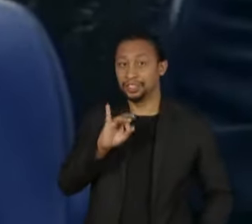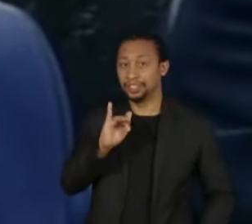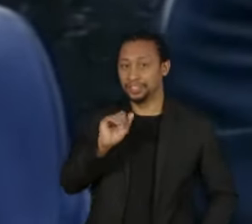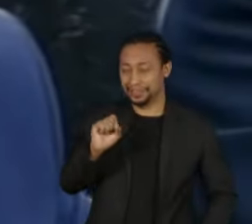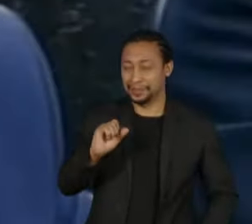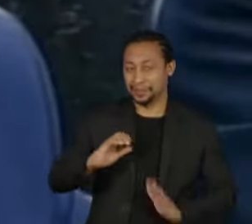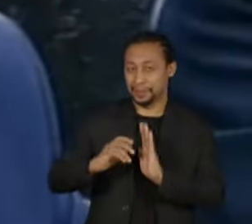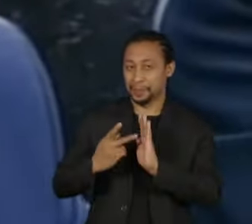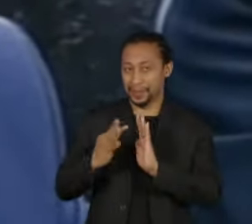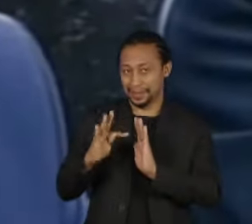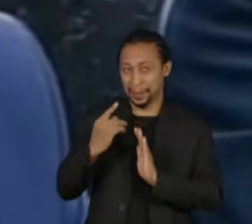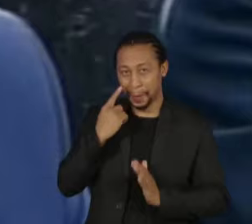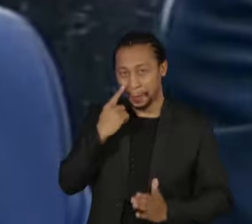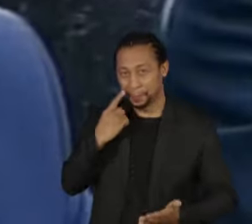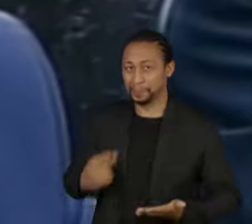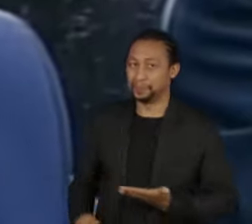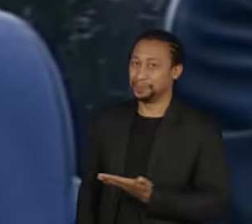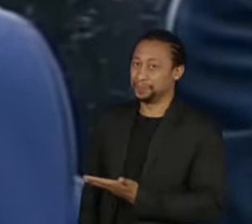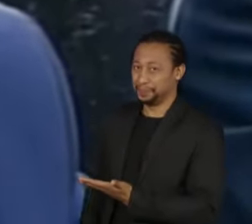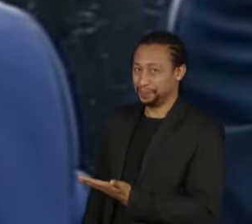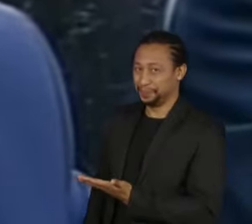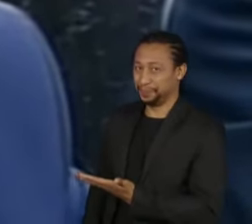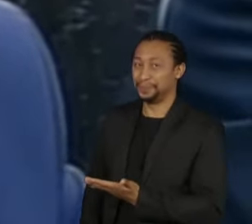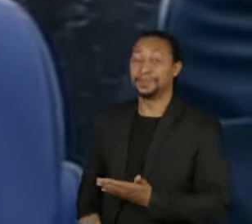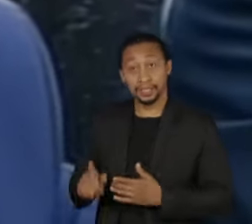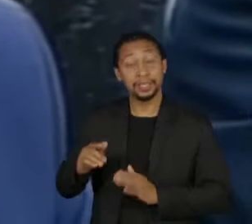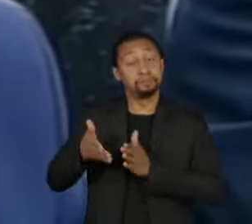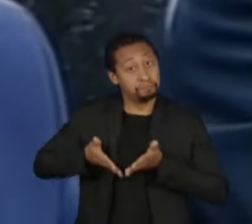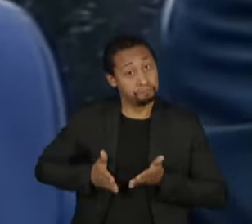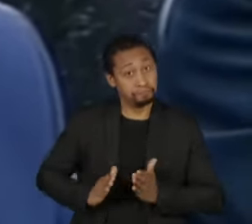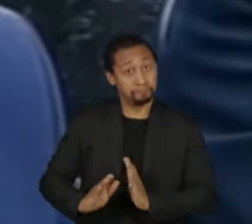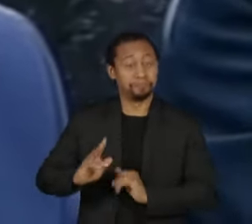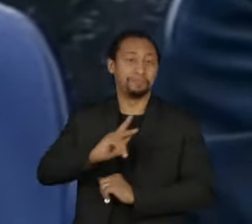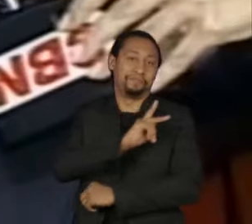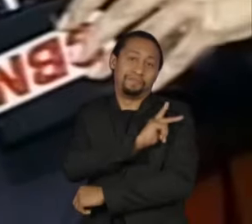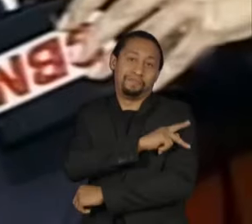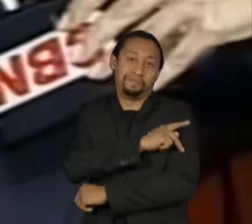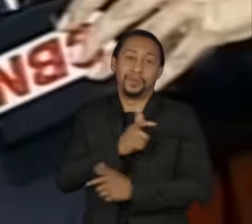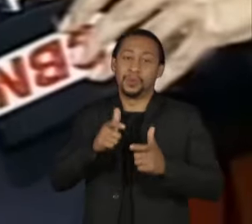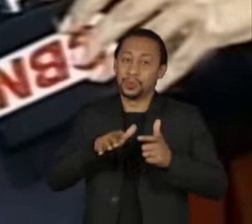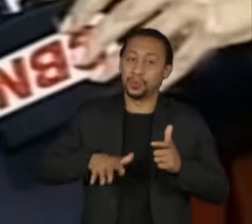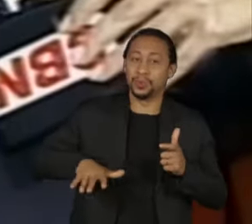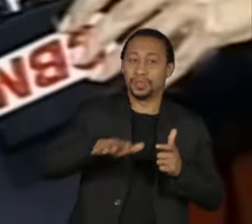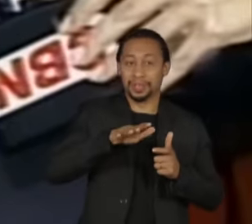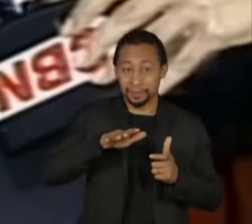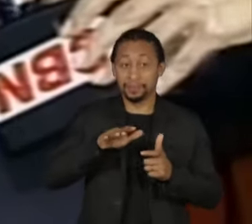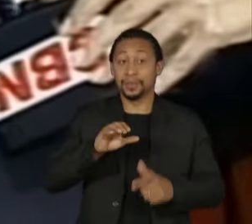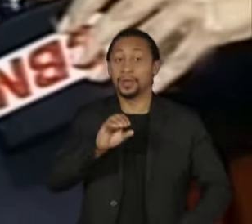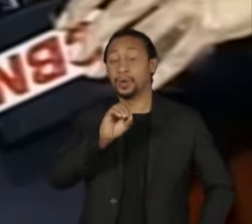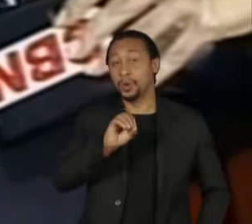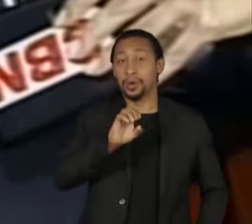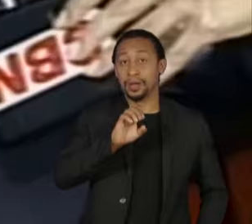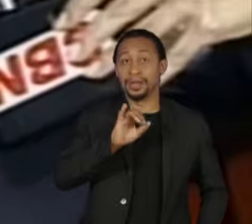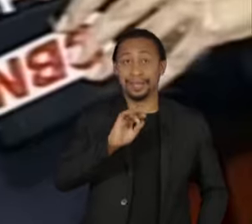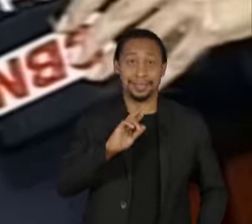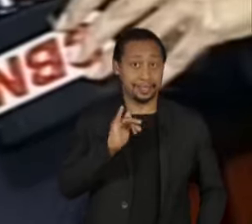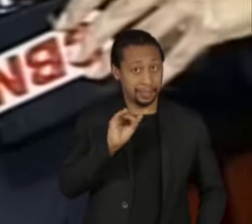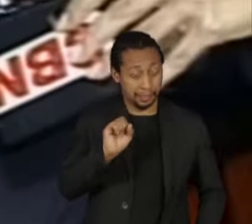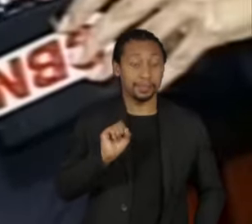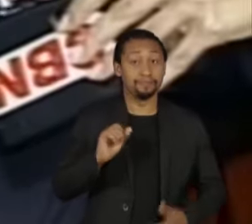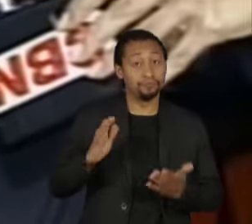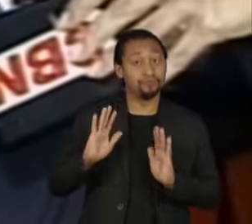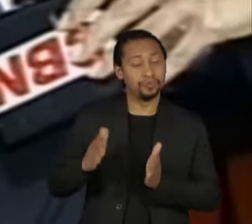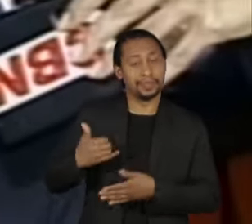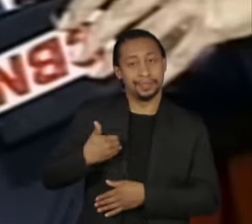José Wellington Barroso de Araújo Dias é piauiense de Oeiras. Foi criado em Pais Landim, tem 60